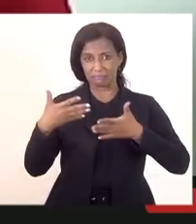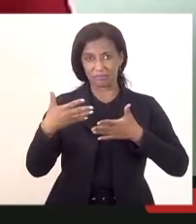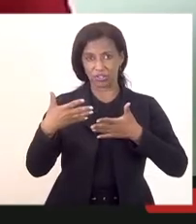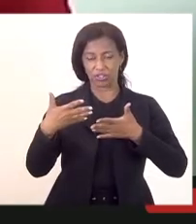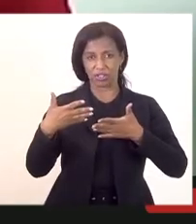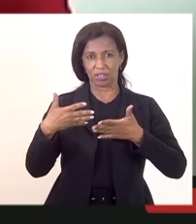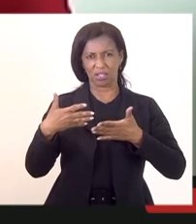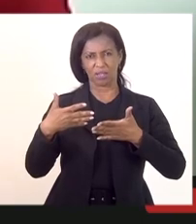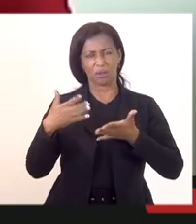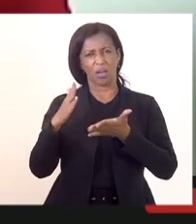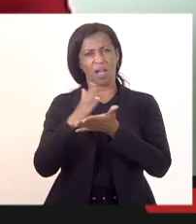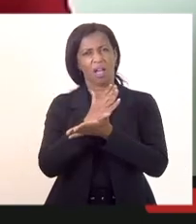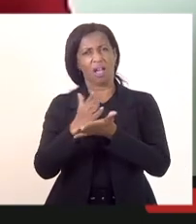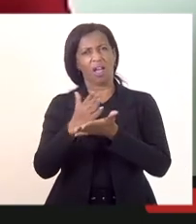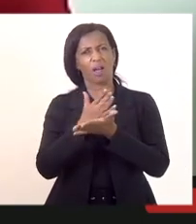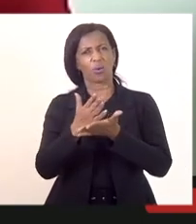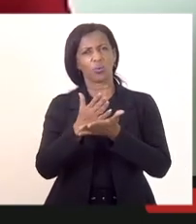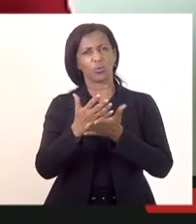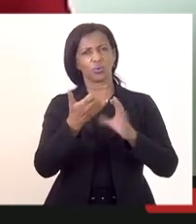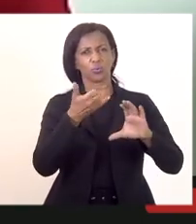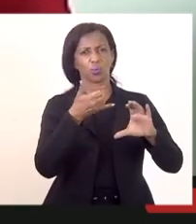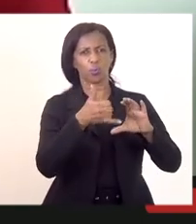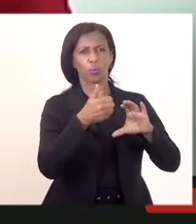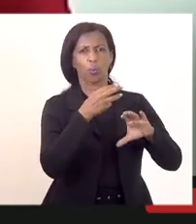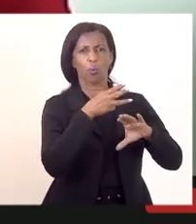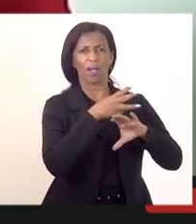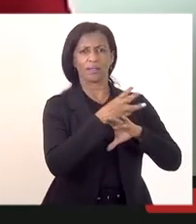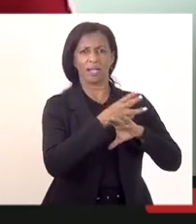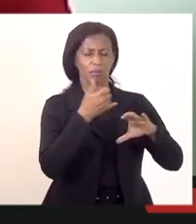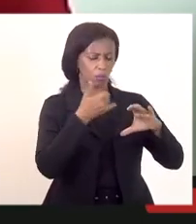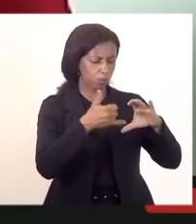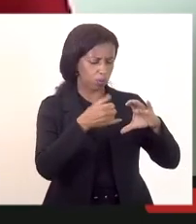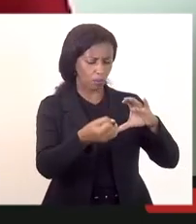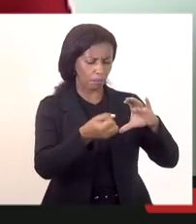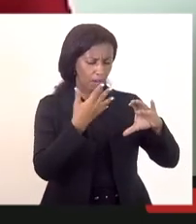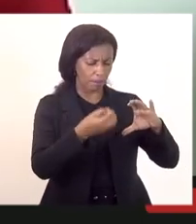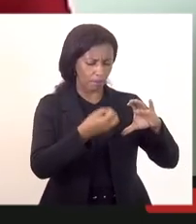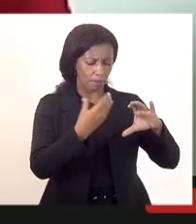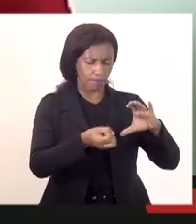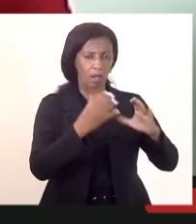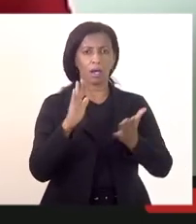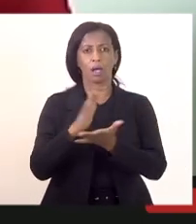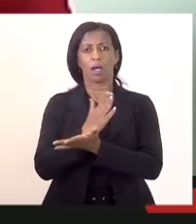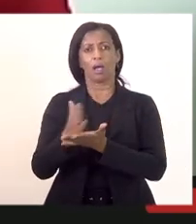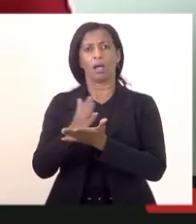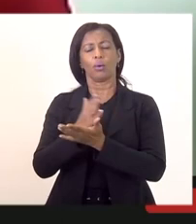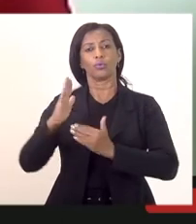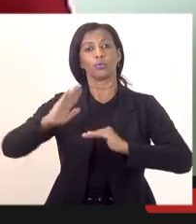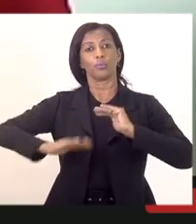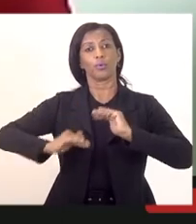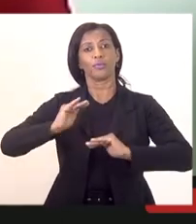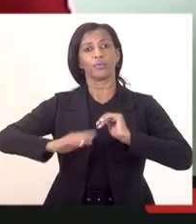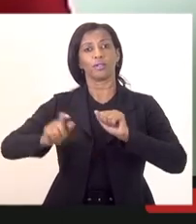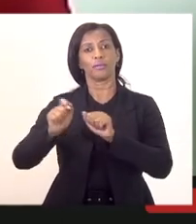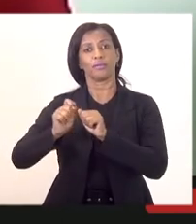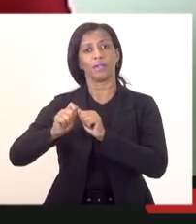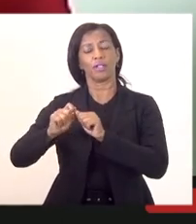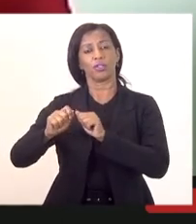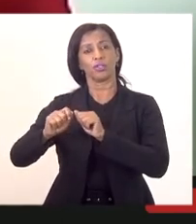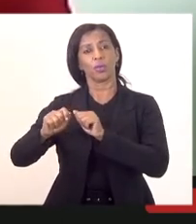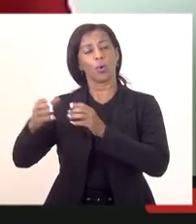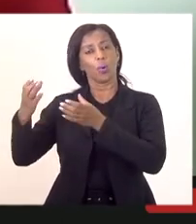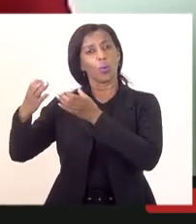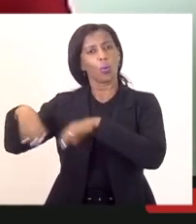alguns pedidos de alguns profissionais que fizeram um concurso que estão tentando